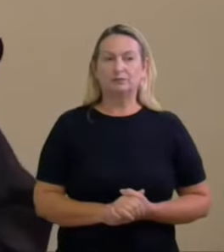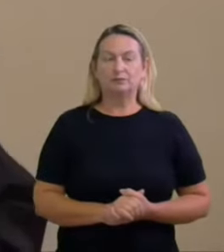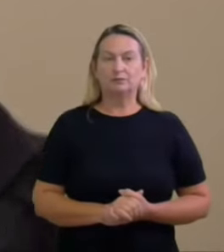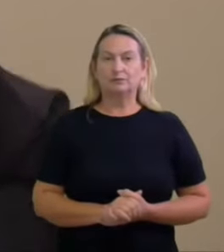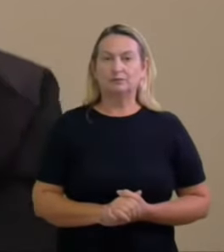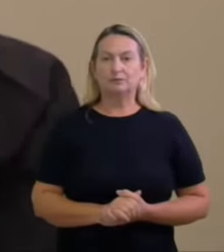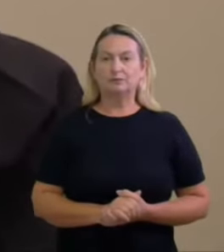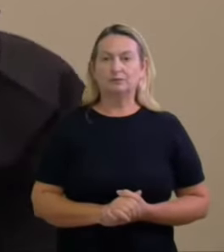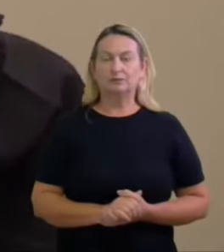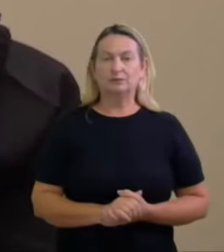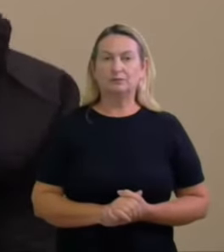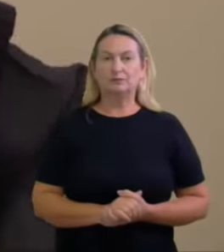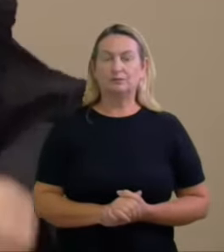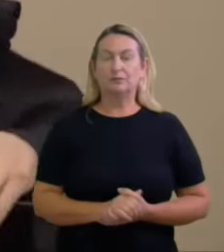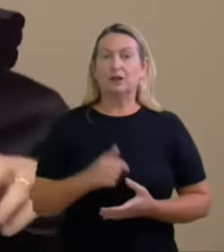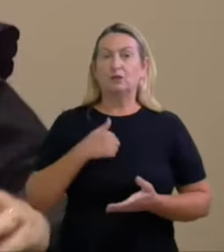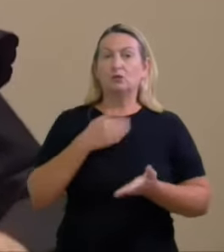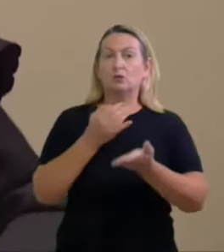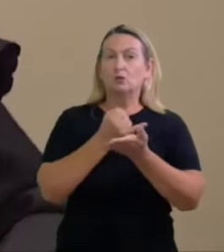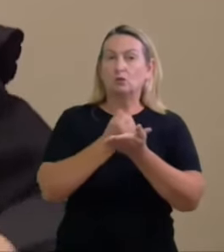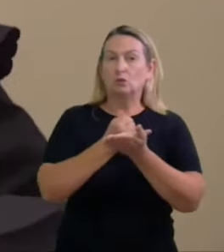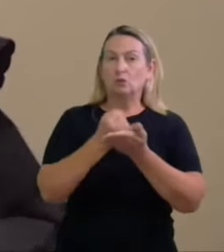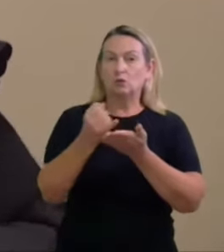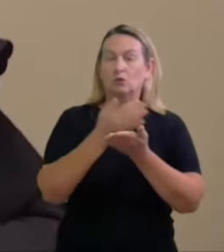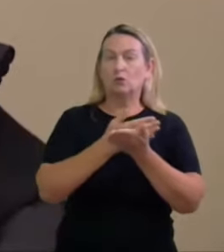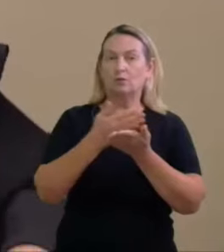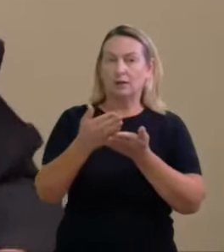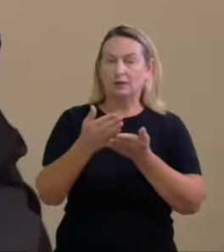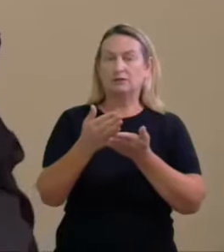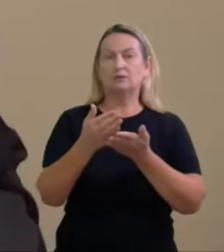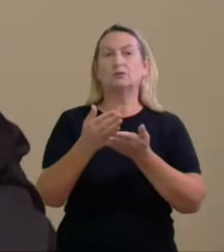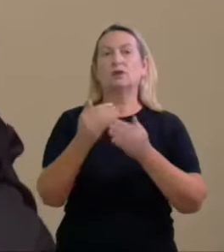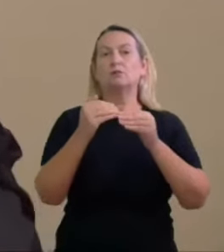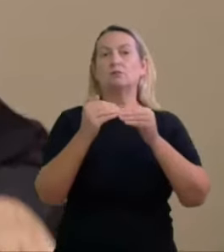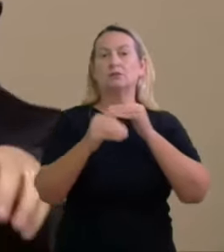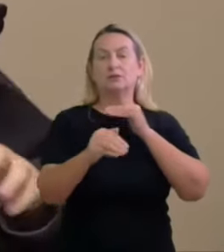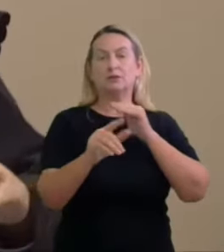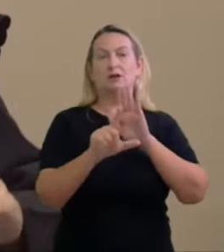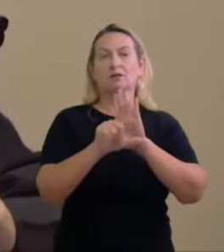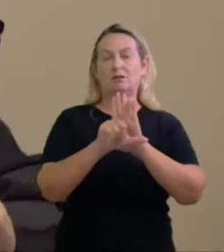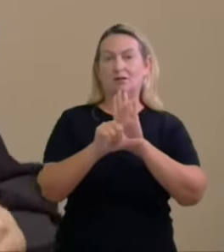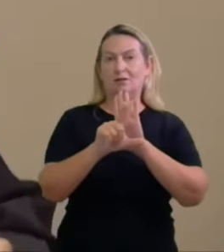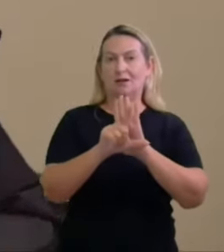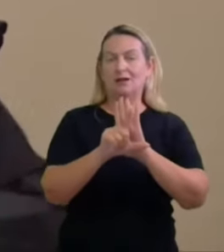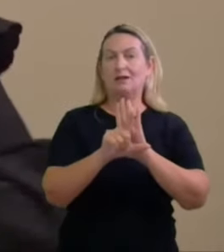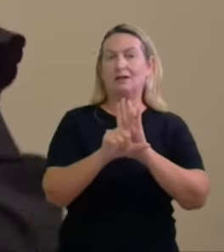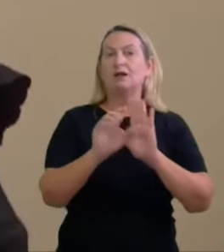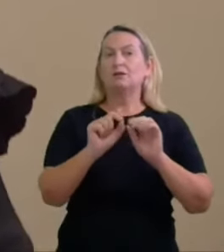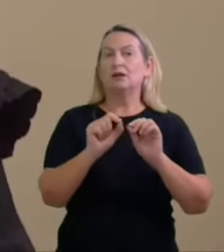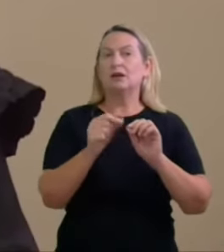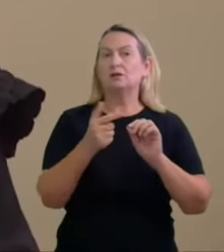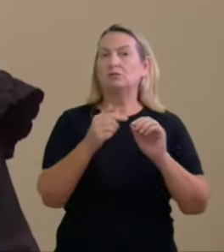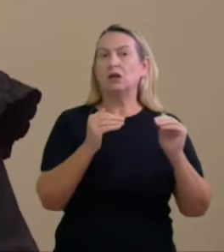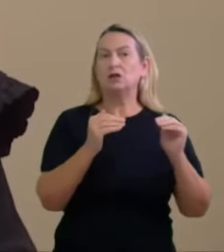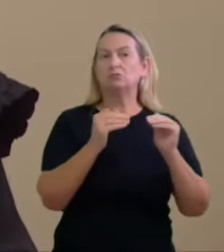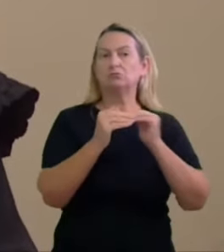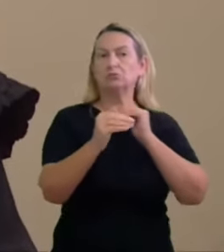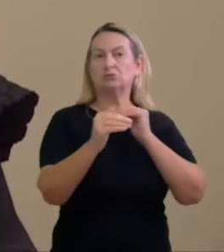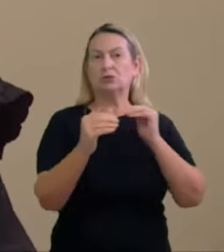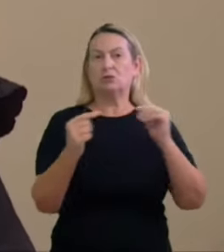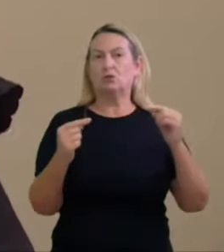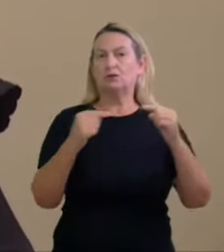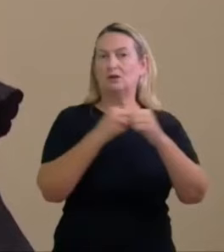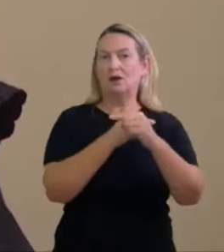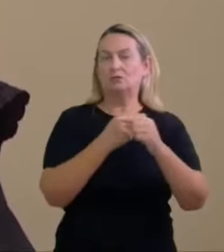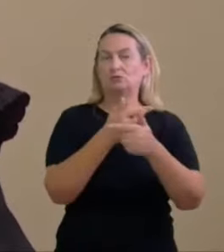eu inicio aqui pelos ilícitos que até o momento não existe controvérsia sobre eles porque